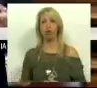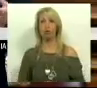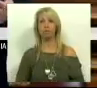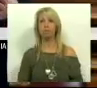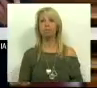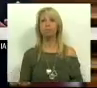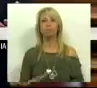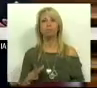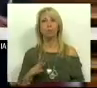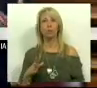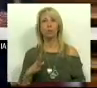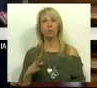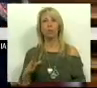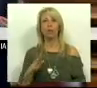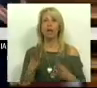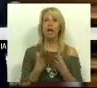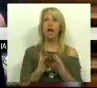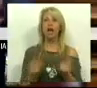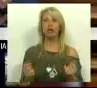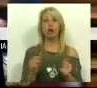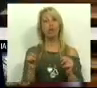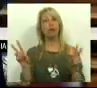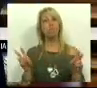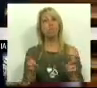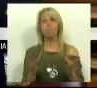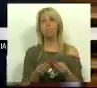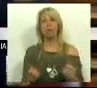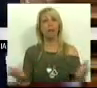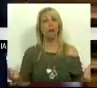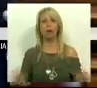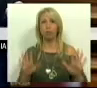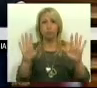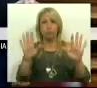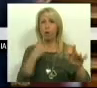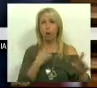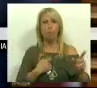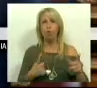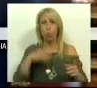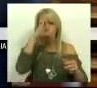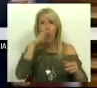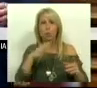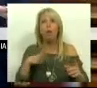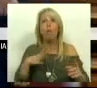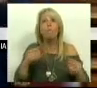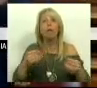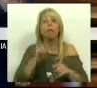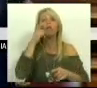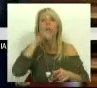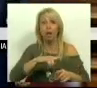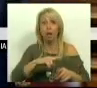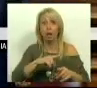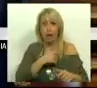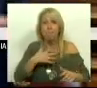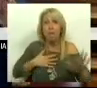sentem medo de resolver esta matéria. não sei. Não me pergunto, Srs. Deputado, medo de quem? É das empresas? É do Governo? Eu não